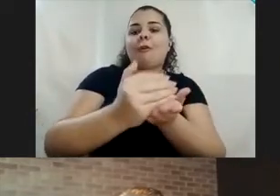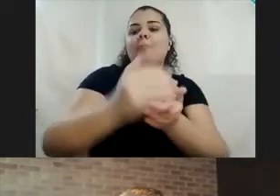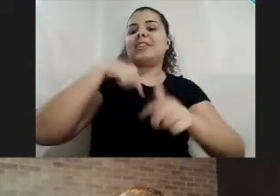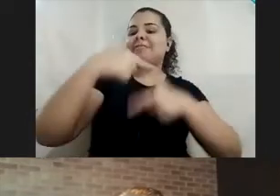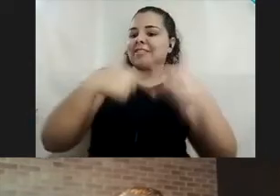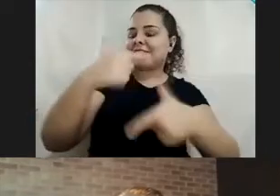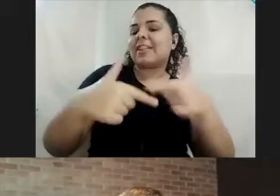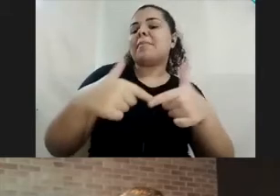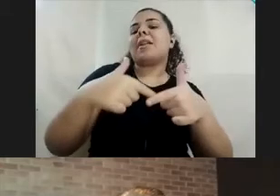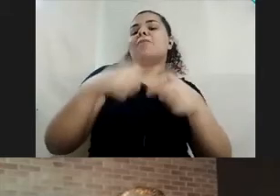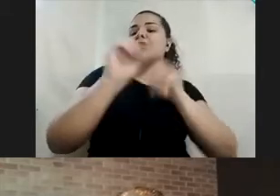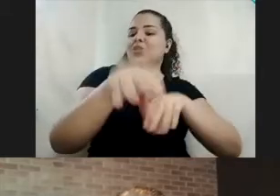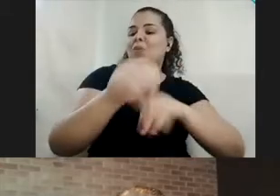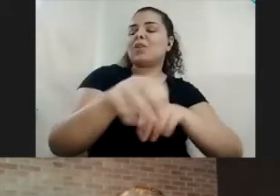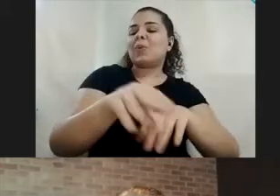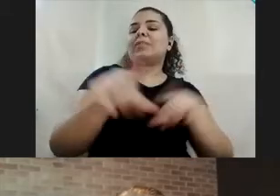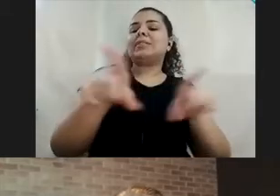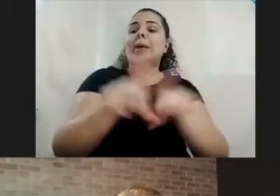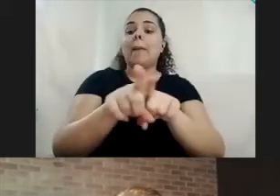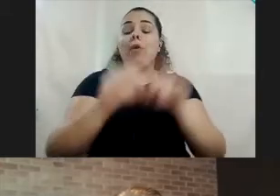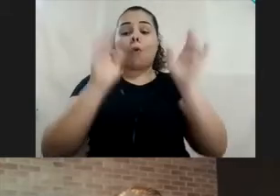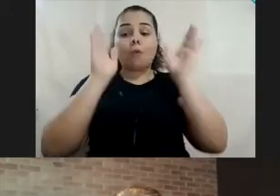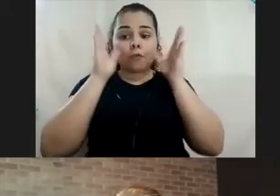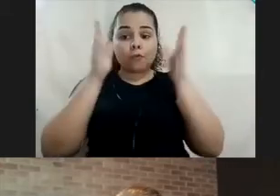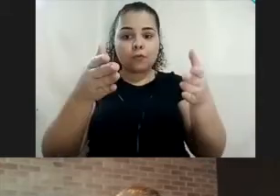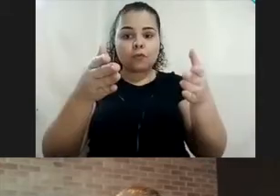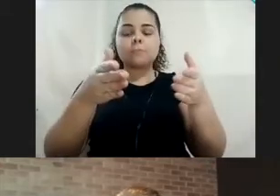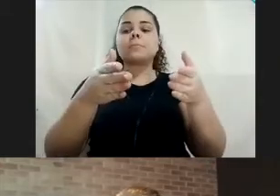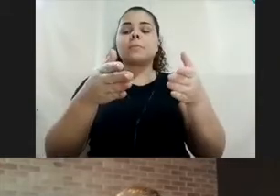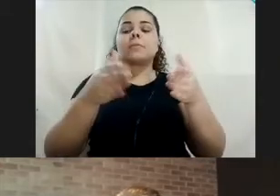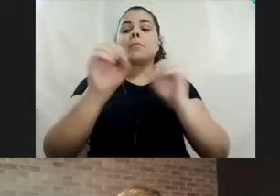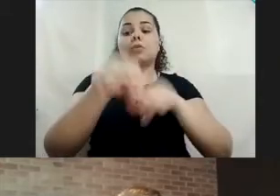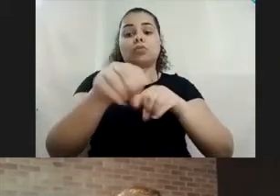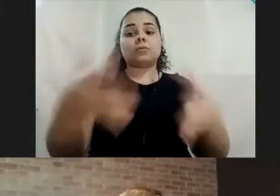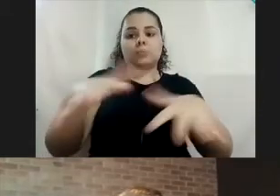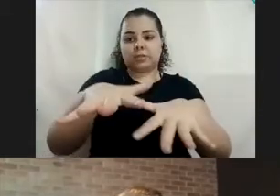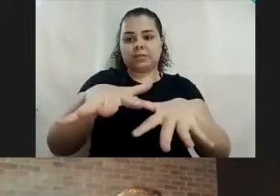educadora, né? E a gente tem esse foco para a educação inclusiva.